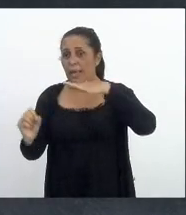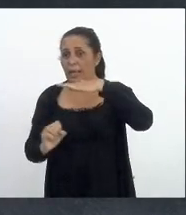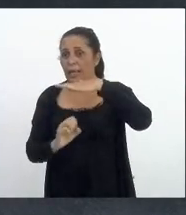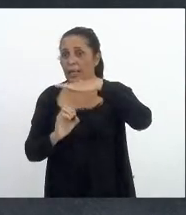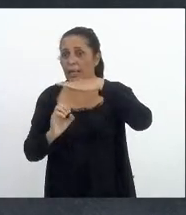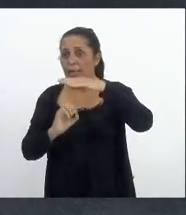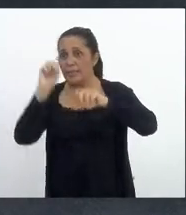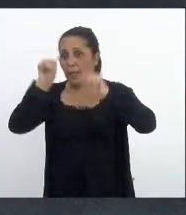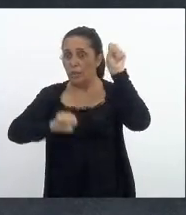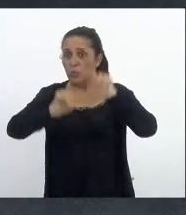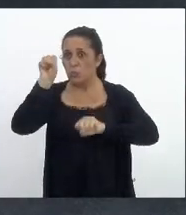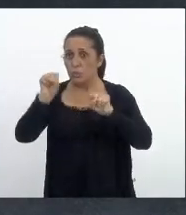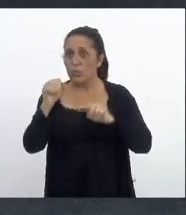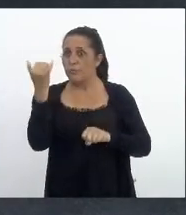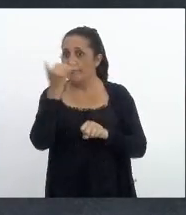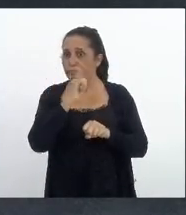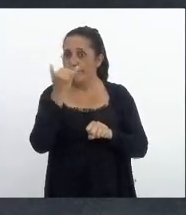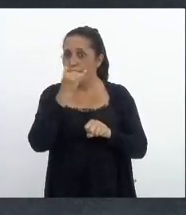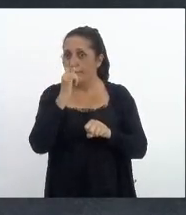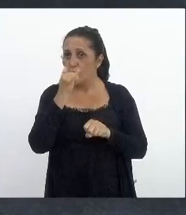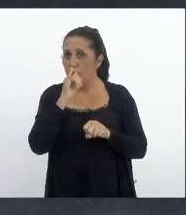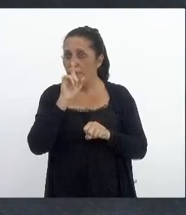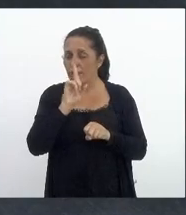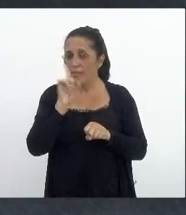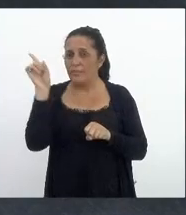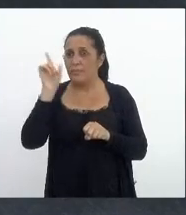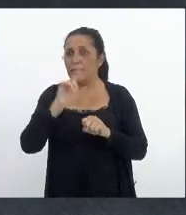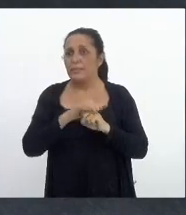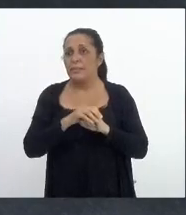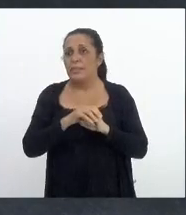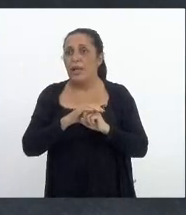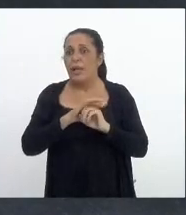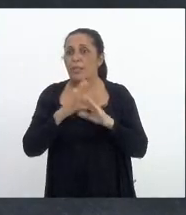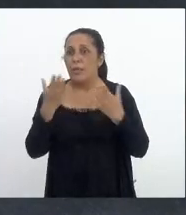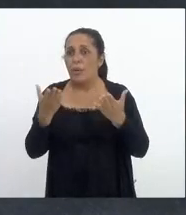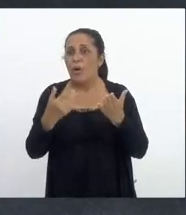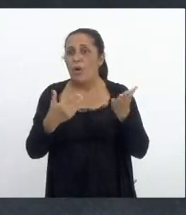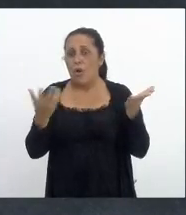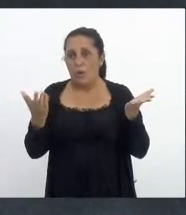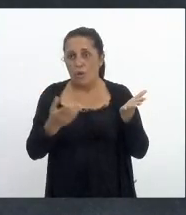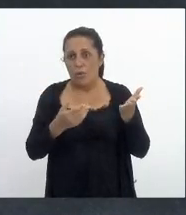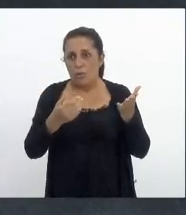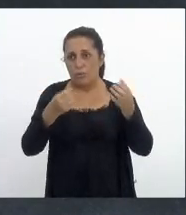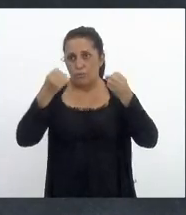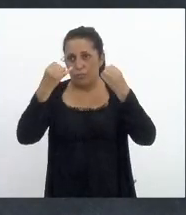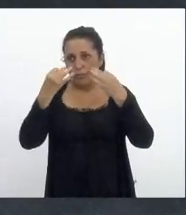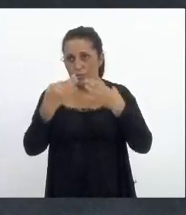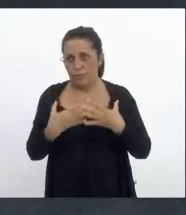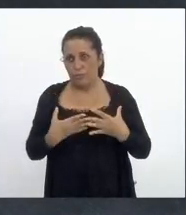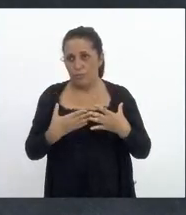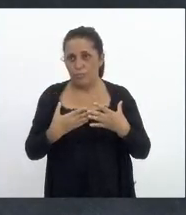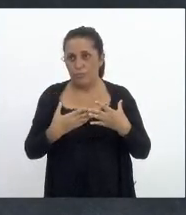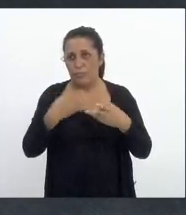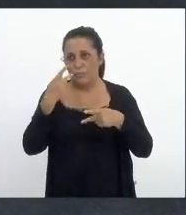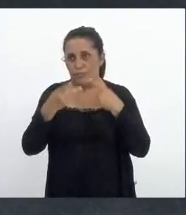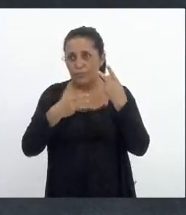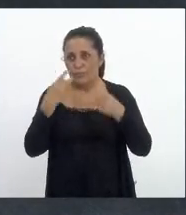fluminense esse imposto eu estou aqui fazendo essa narrativa